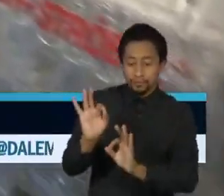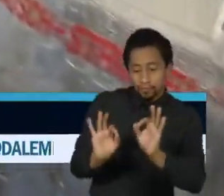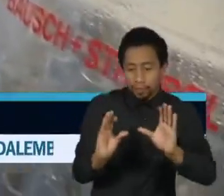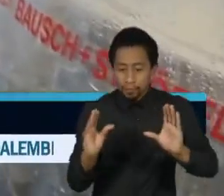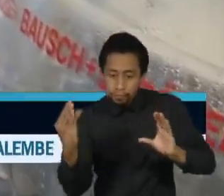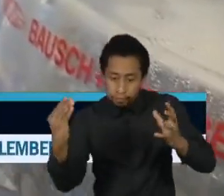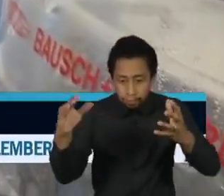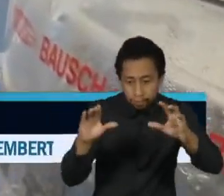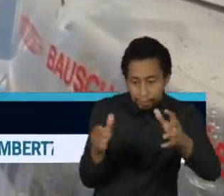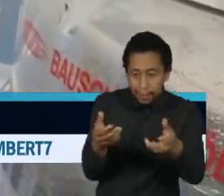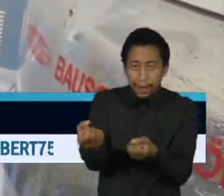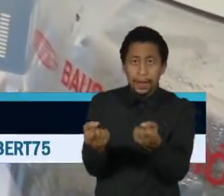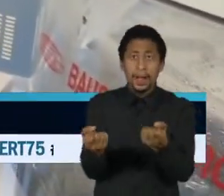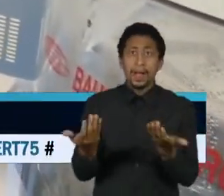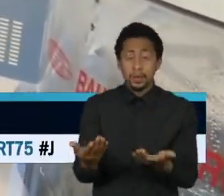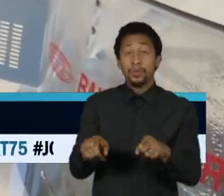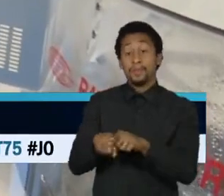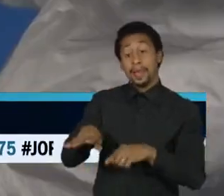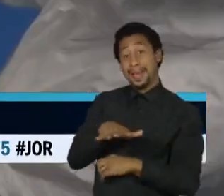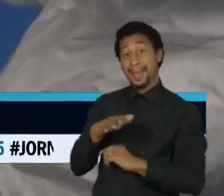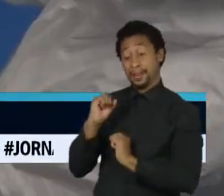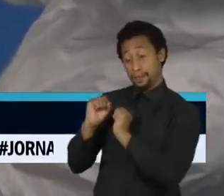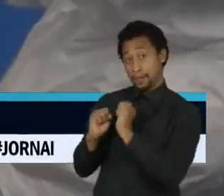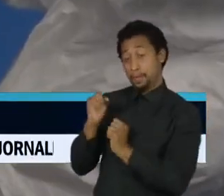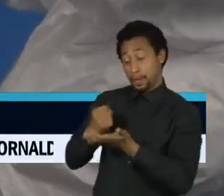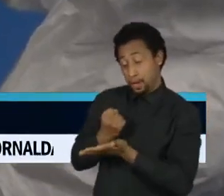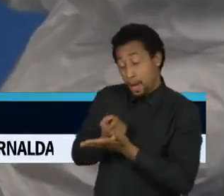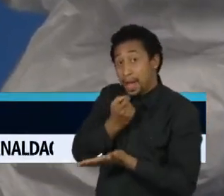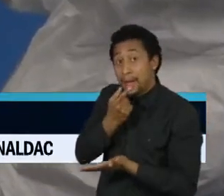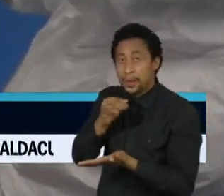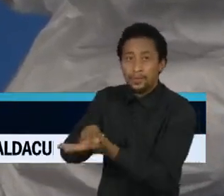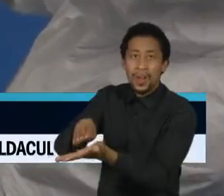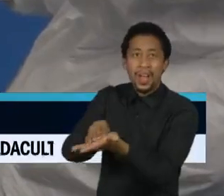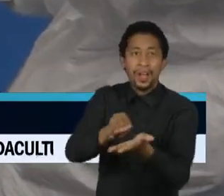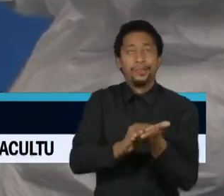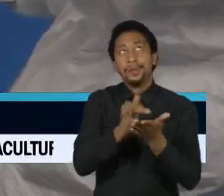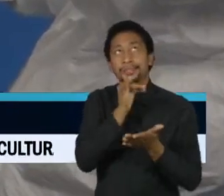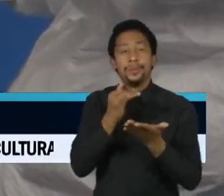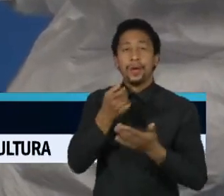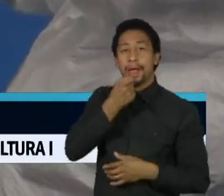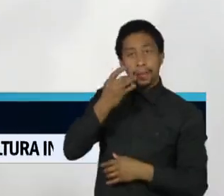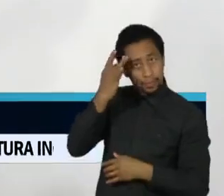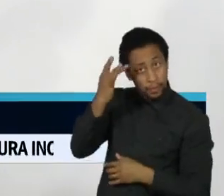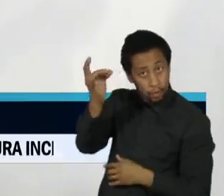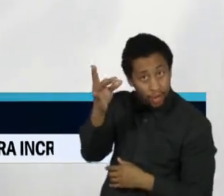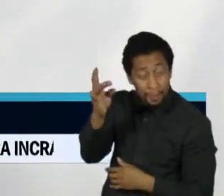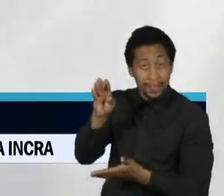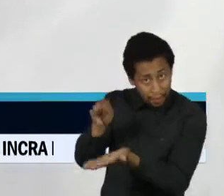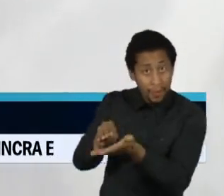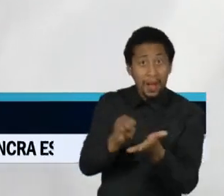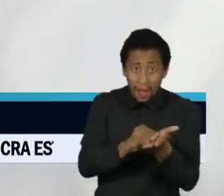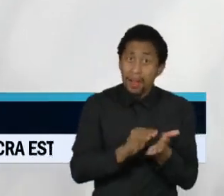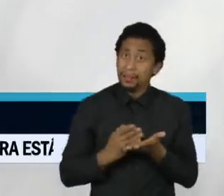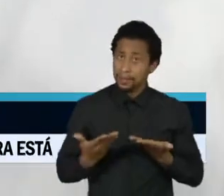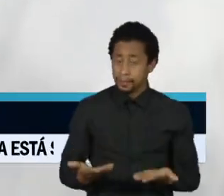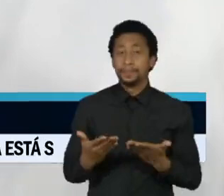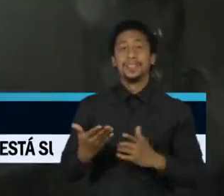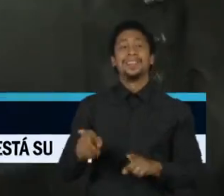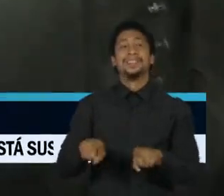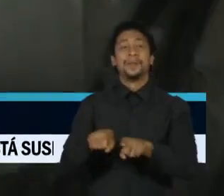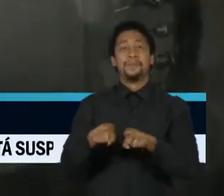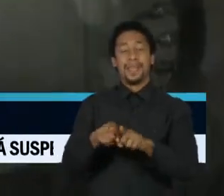tem falta de remédios, como antibióticos e de pirona, por falta de insumos chineses. Até a tecnologia